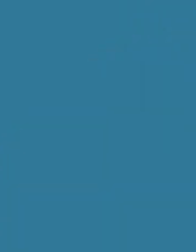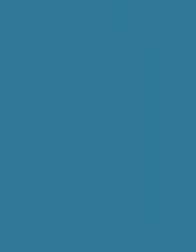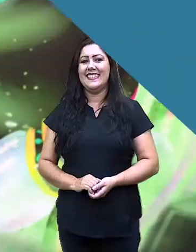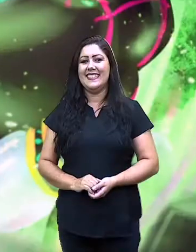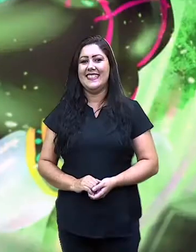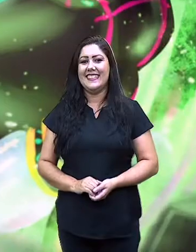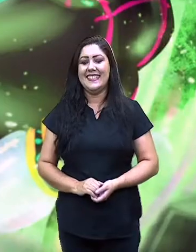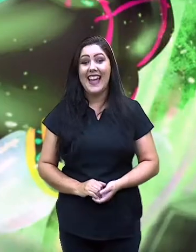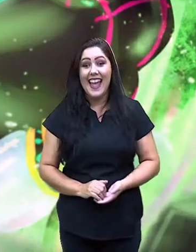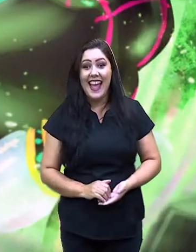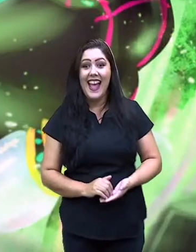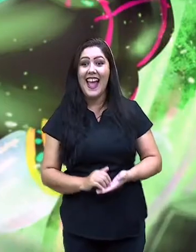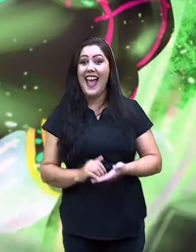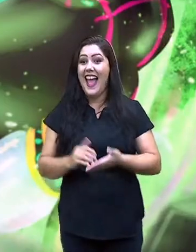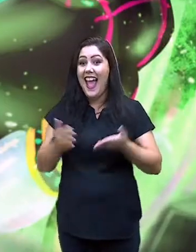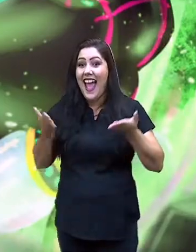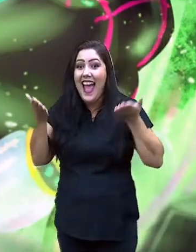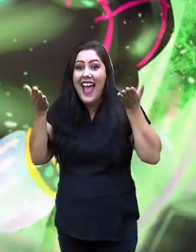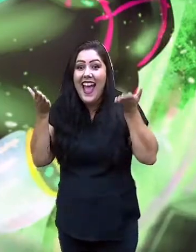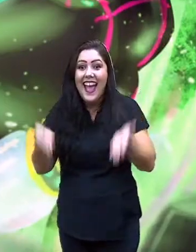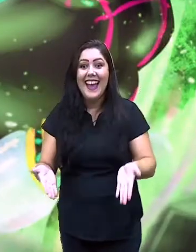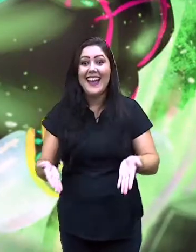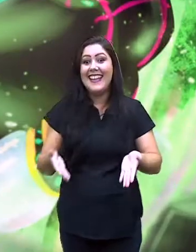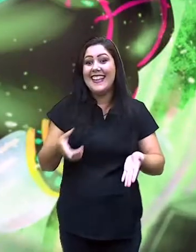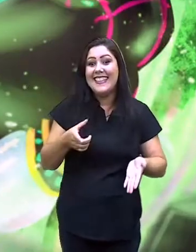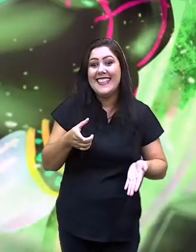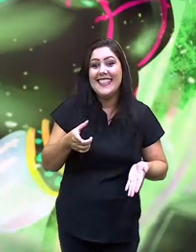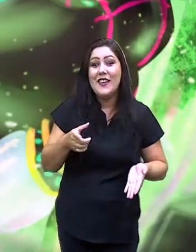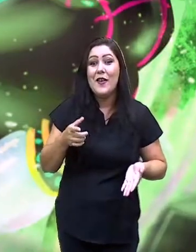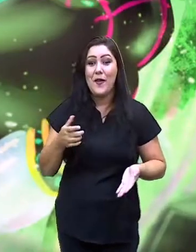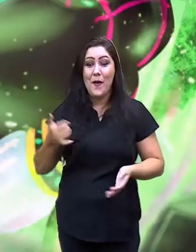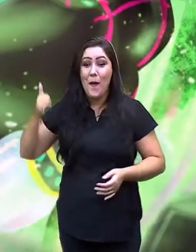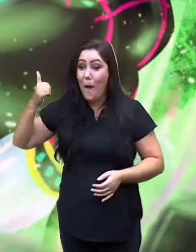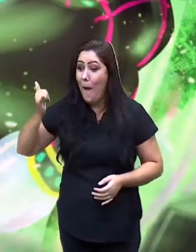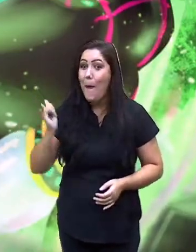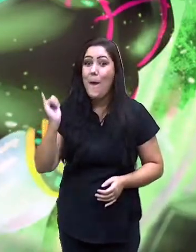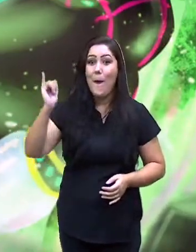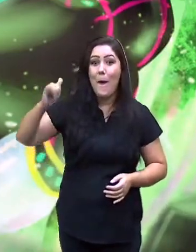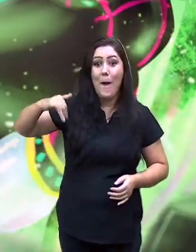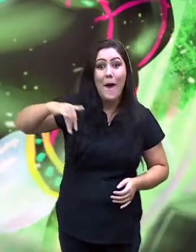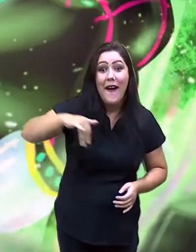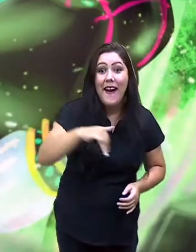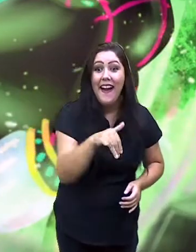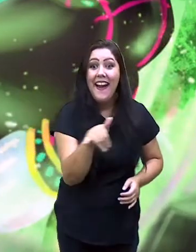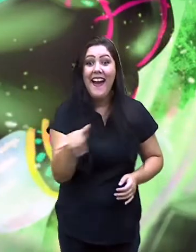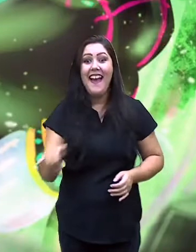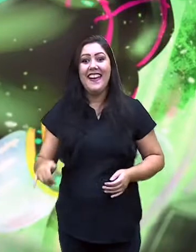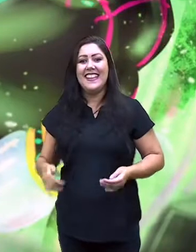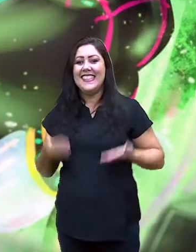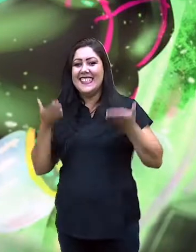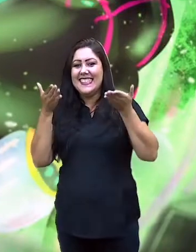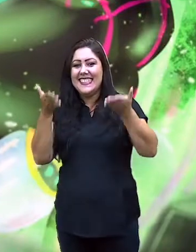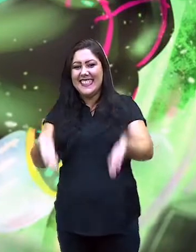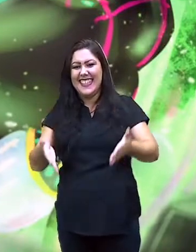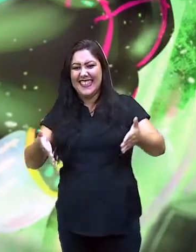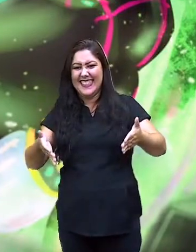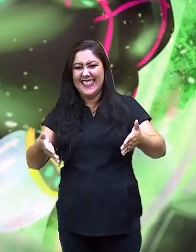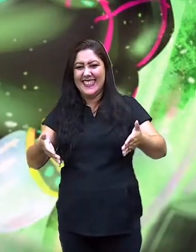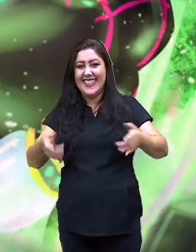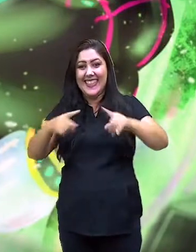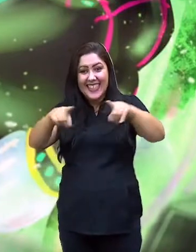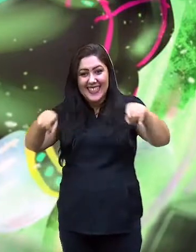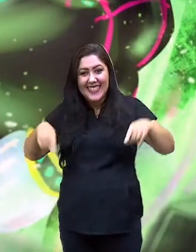e aqui está o Bumba Meu Boi na sua sala para contar a história